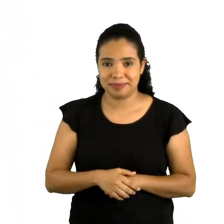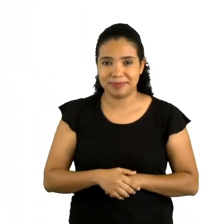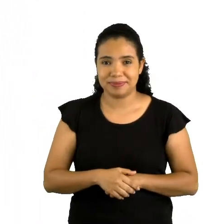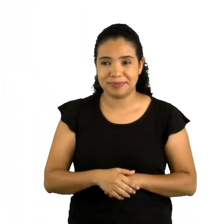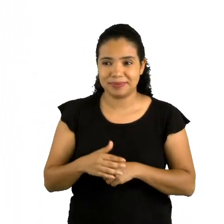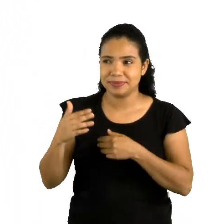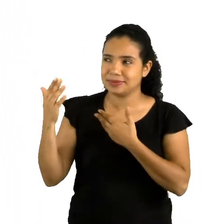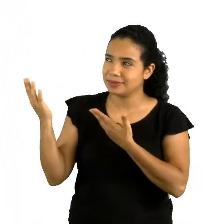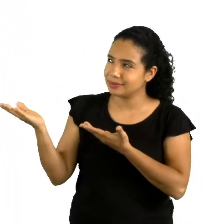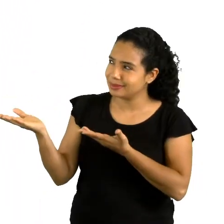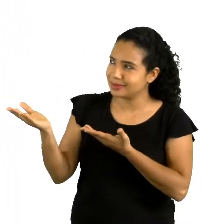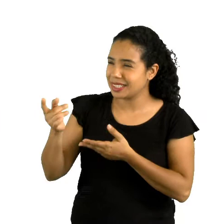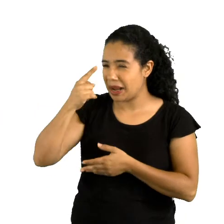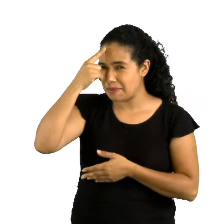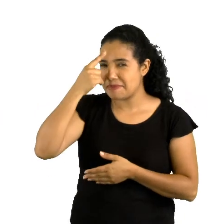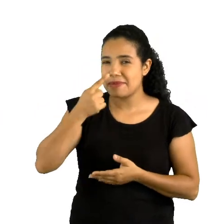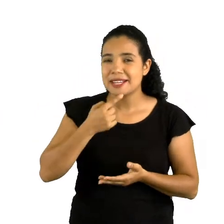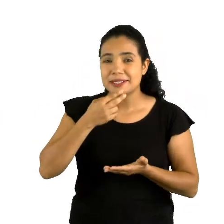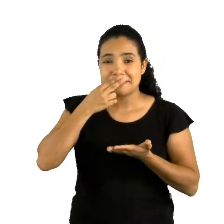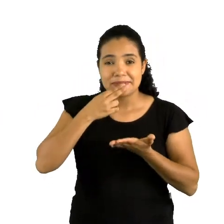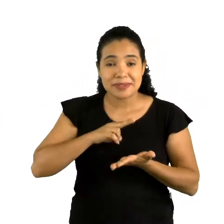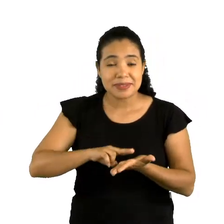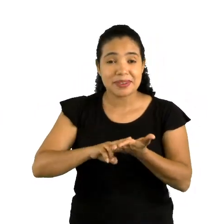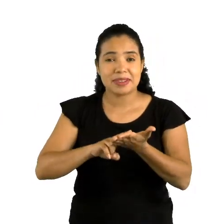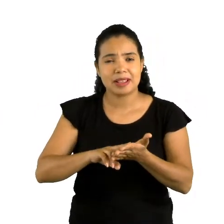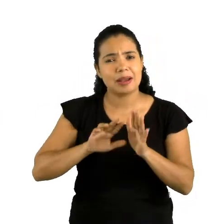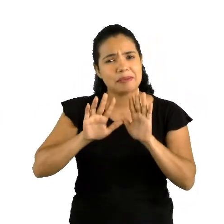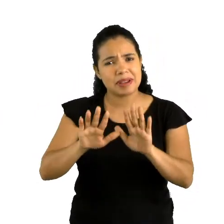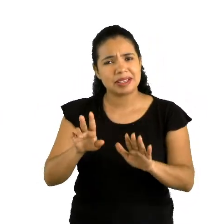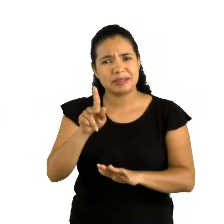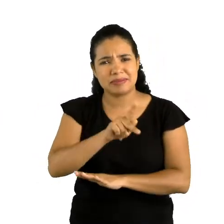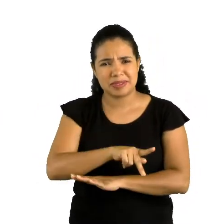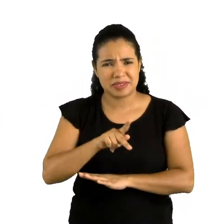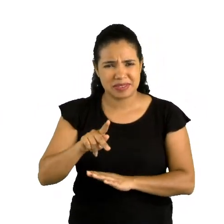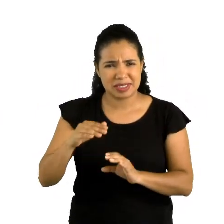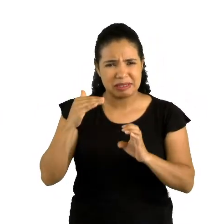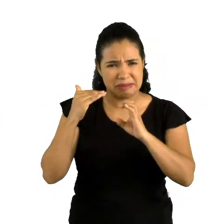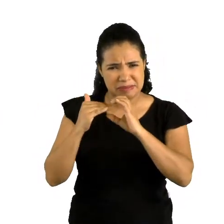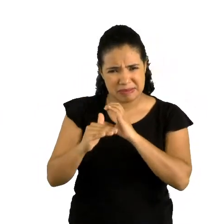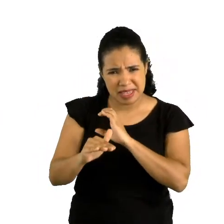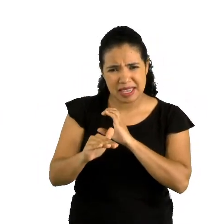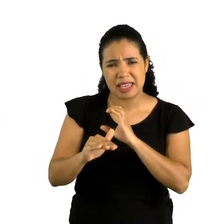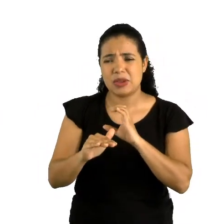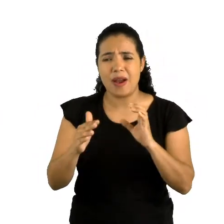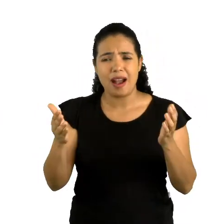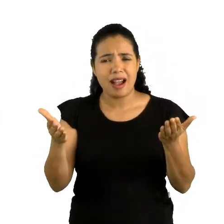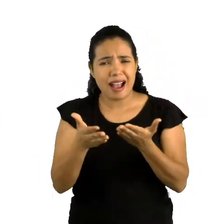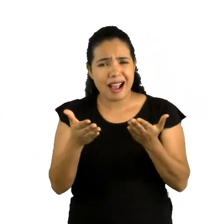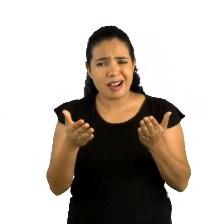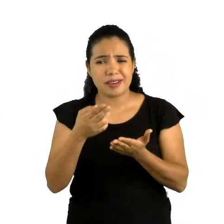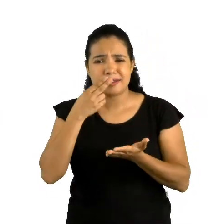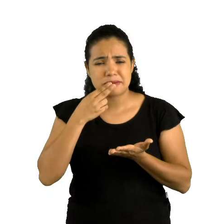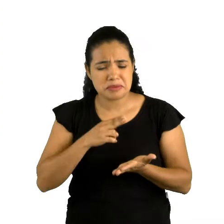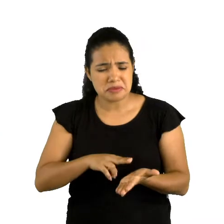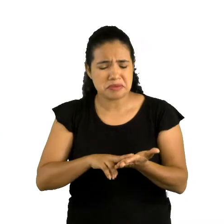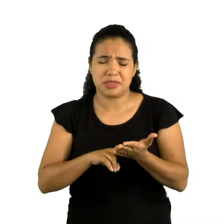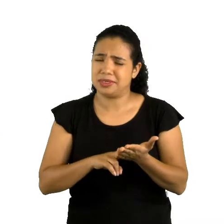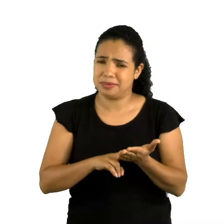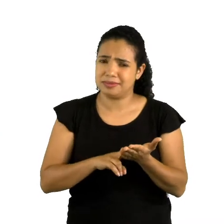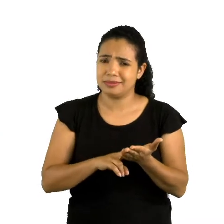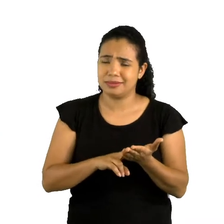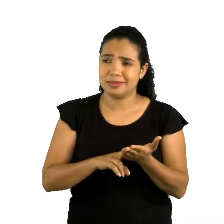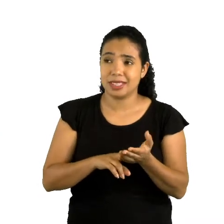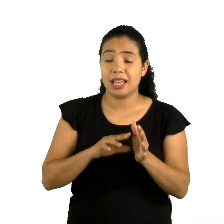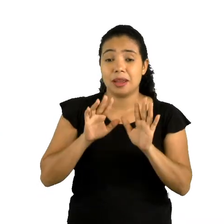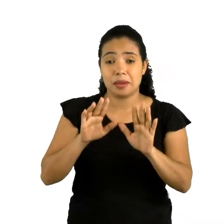É uma imagem de uma carta. Mas, professora, você ia falar sobre o e-mail e agora apareceu uma carta? Eu quero te falar